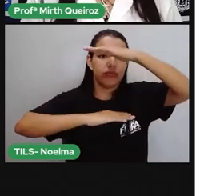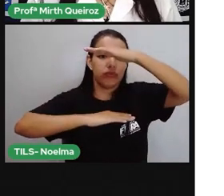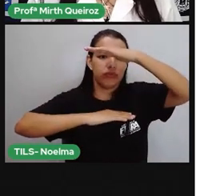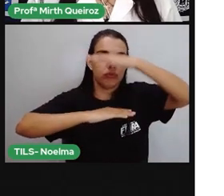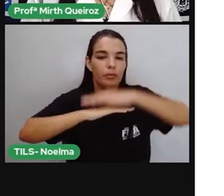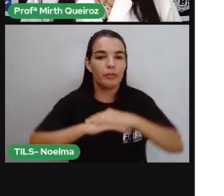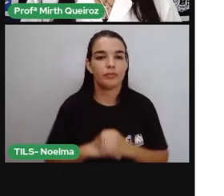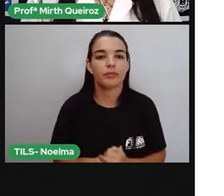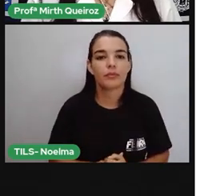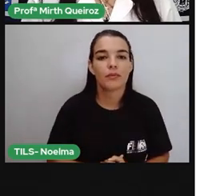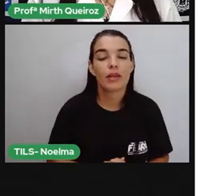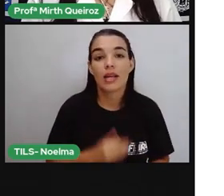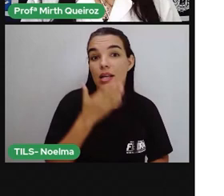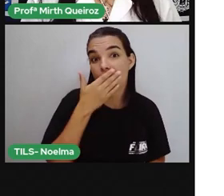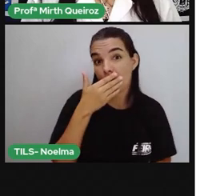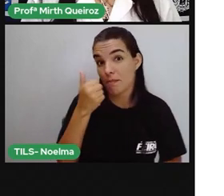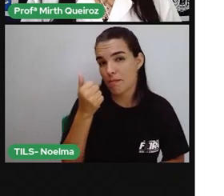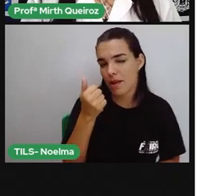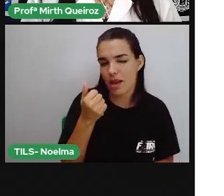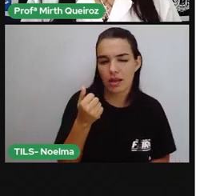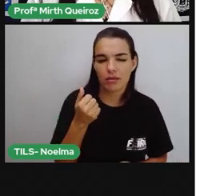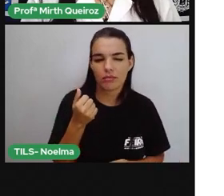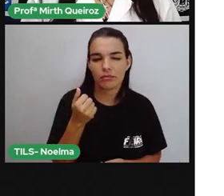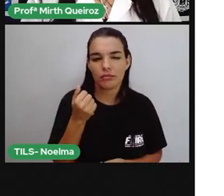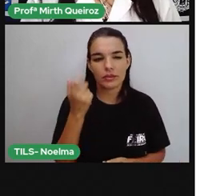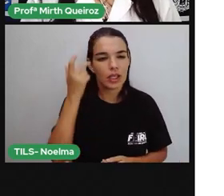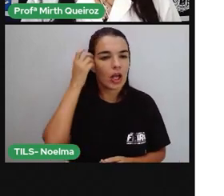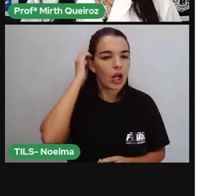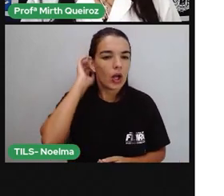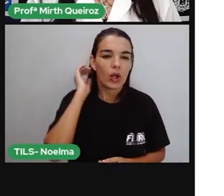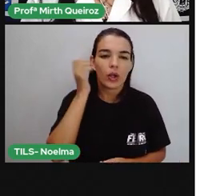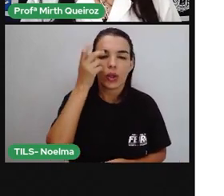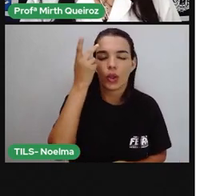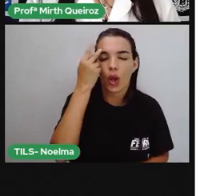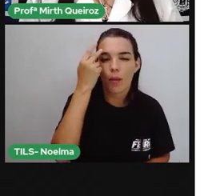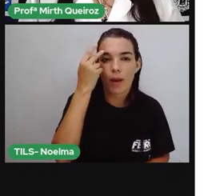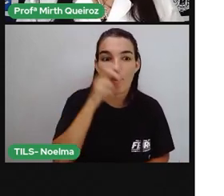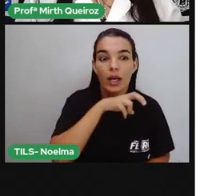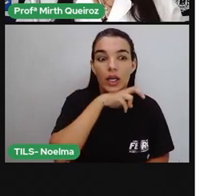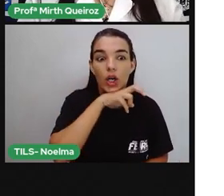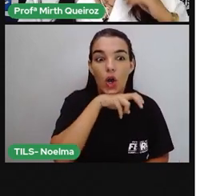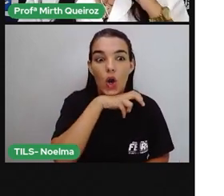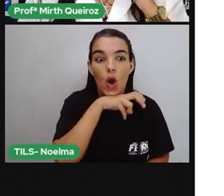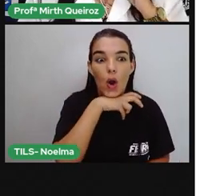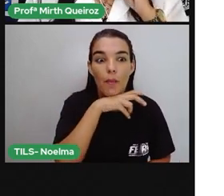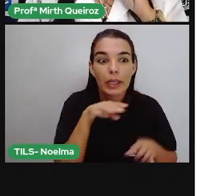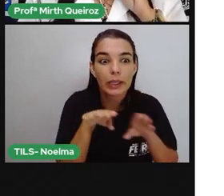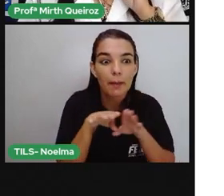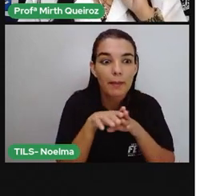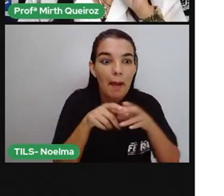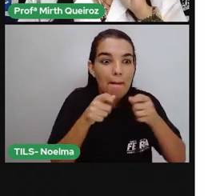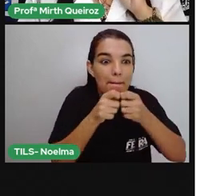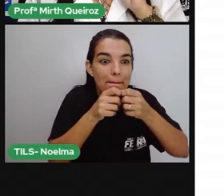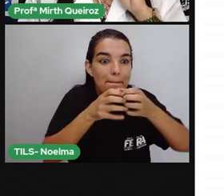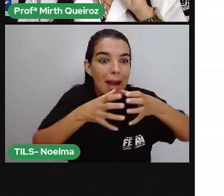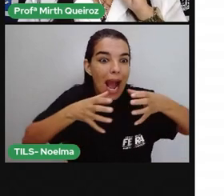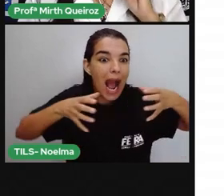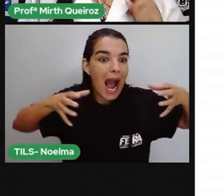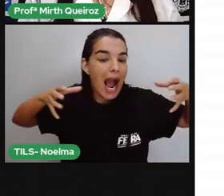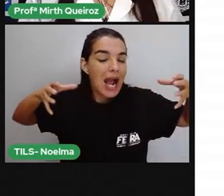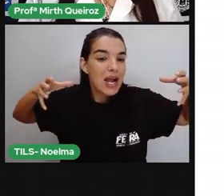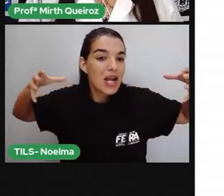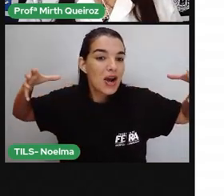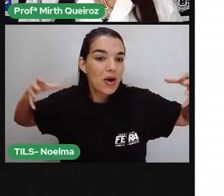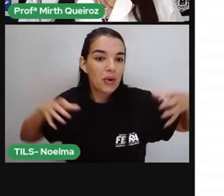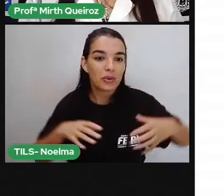Que é bem comum no Pantanal, a presença da segunda maior cobra do mundo, a sucuri, que ela pode chegar, medir aí